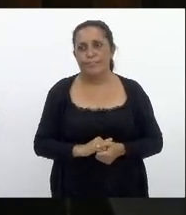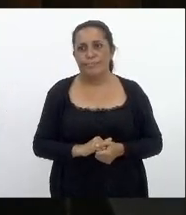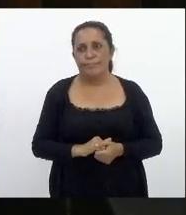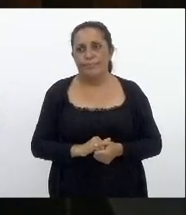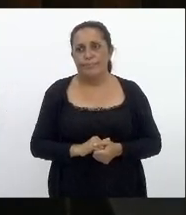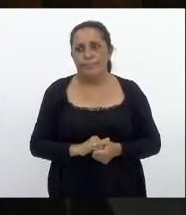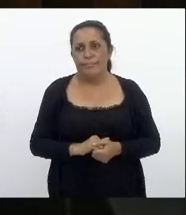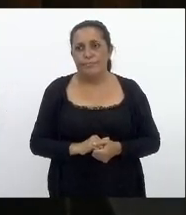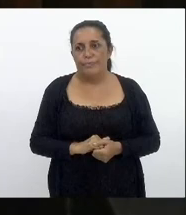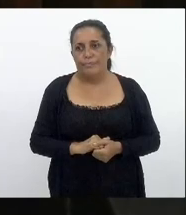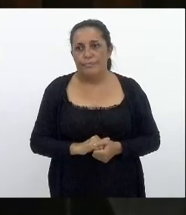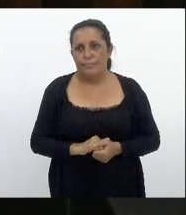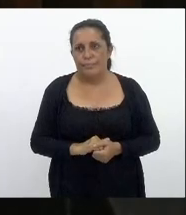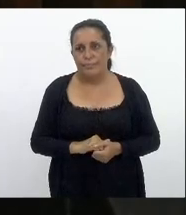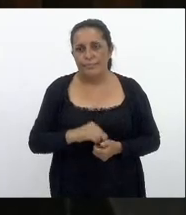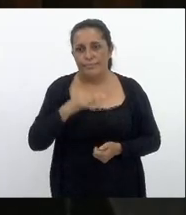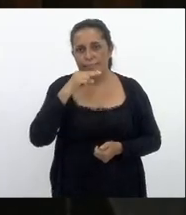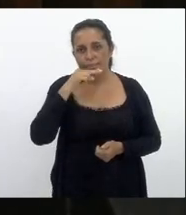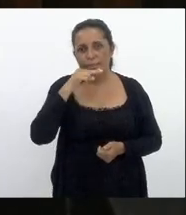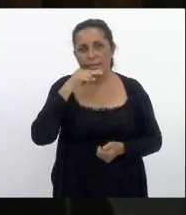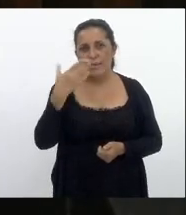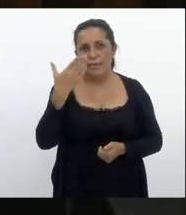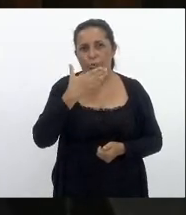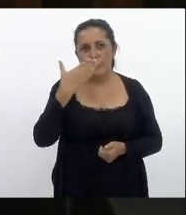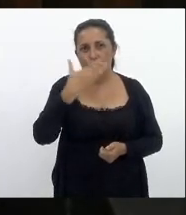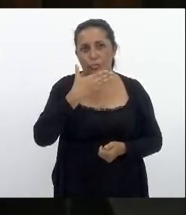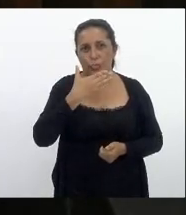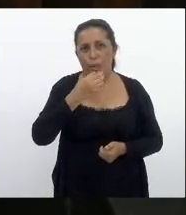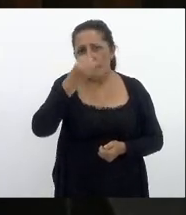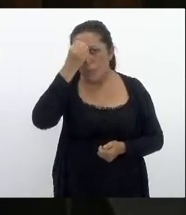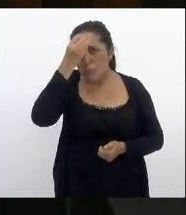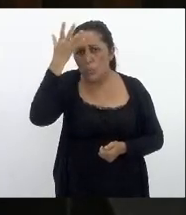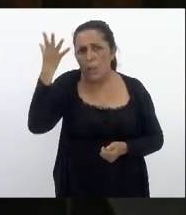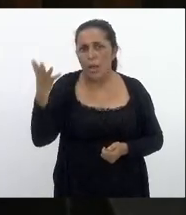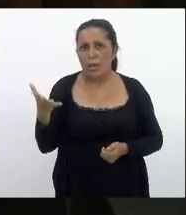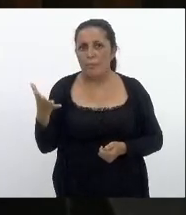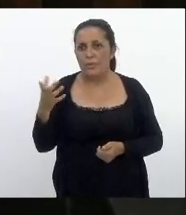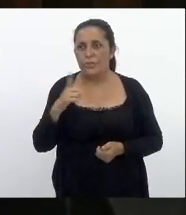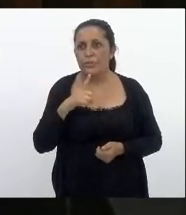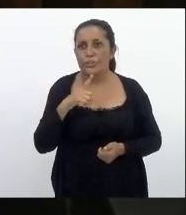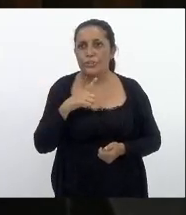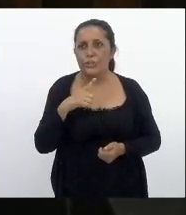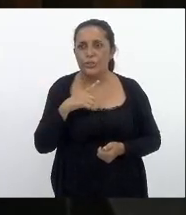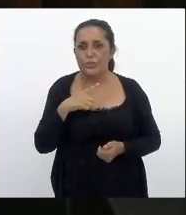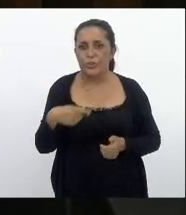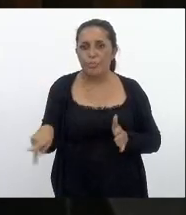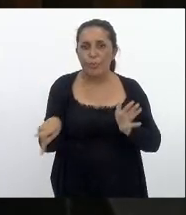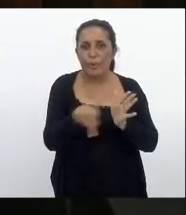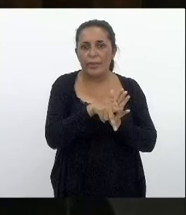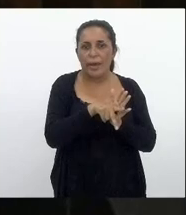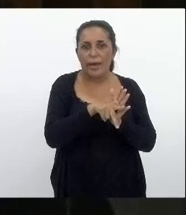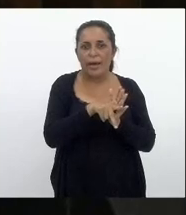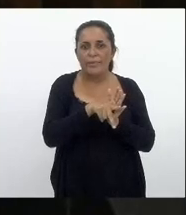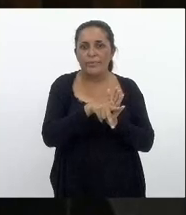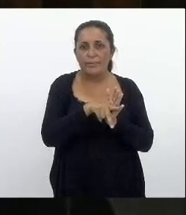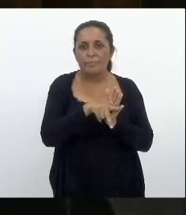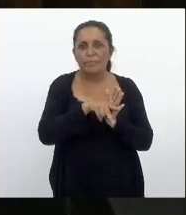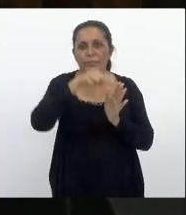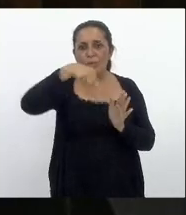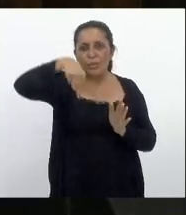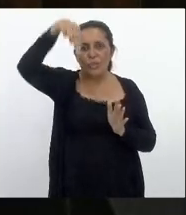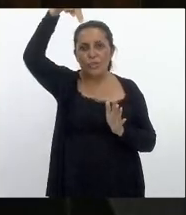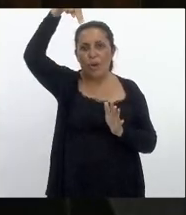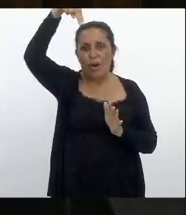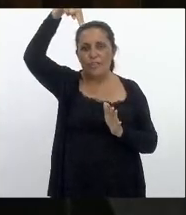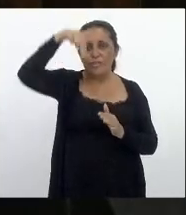de cana-de-açúcar quem não se lembra quem tinha uma propriedade no norte fluminense que